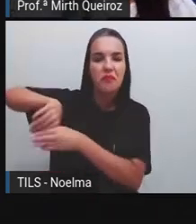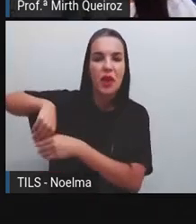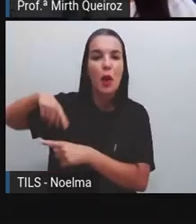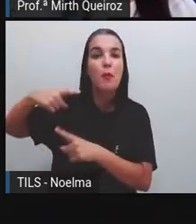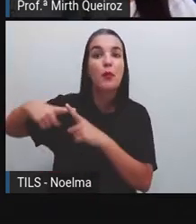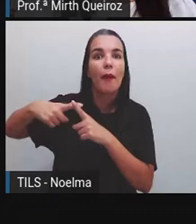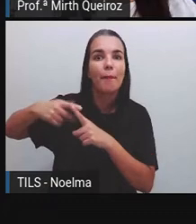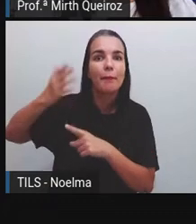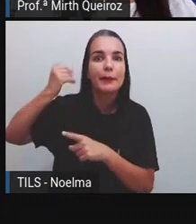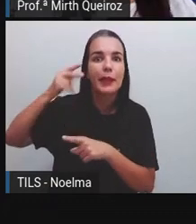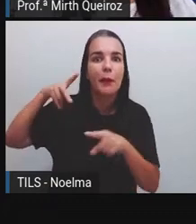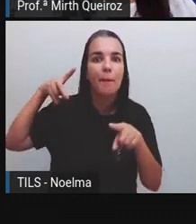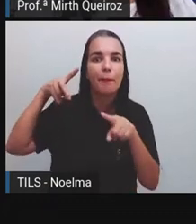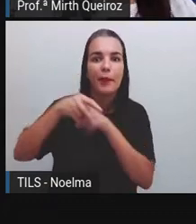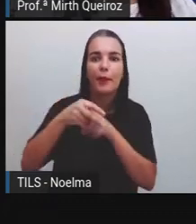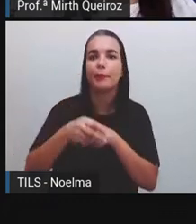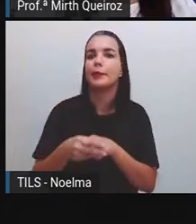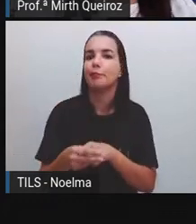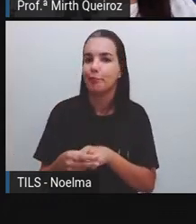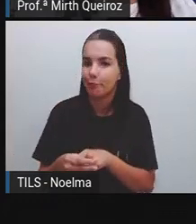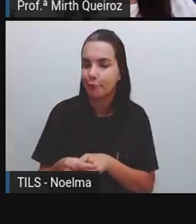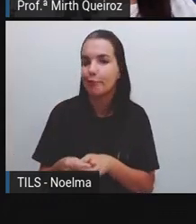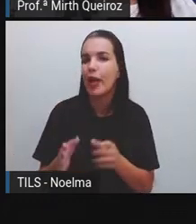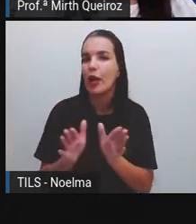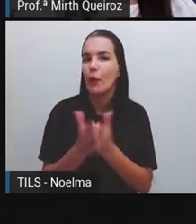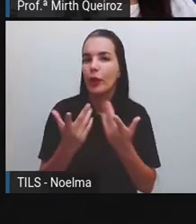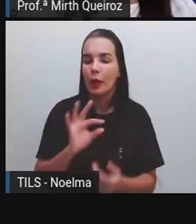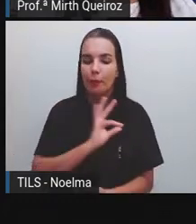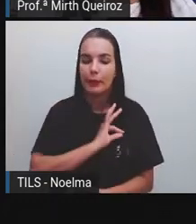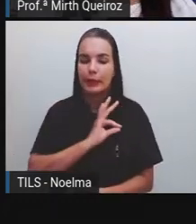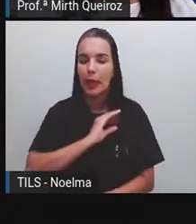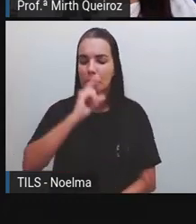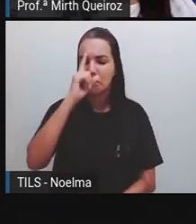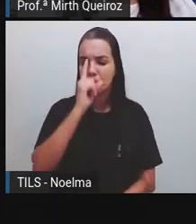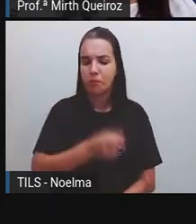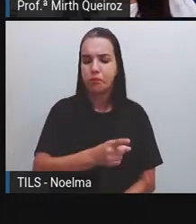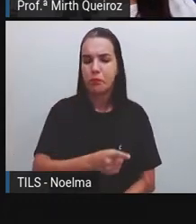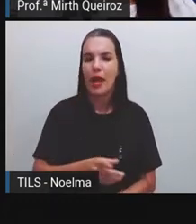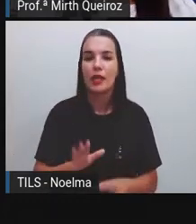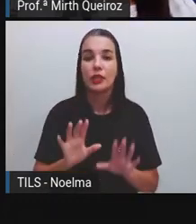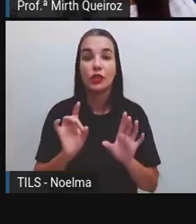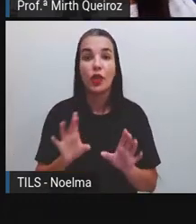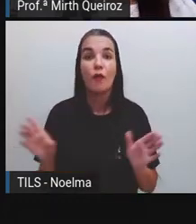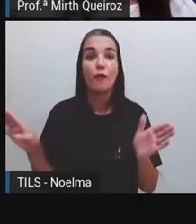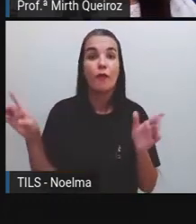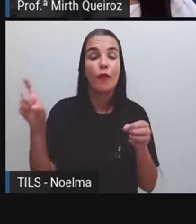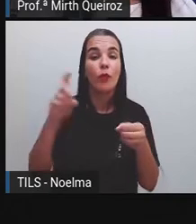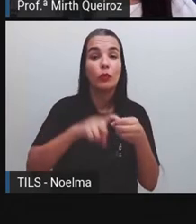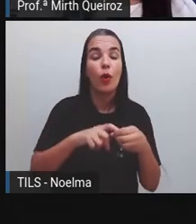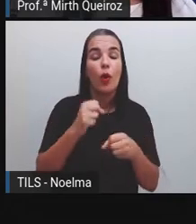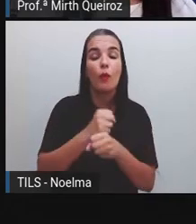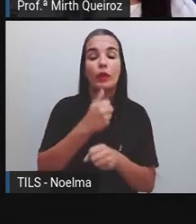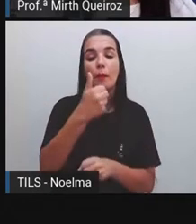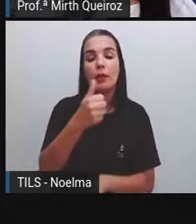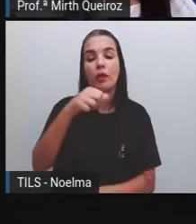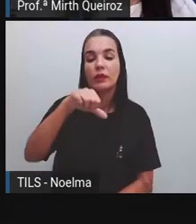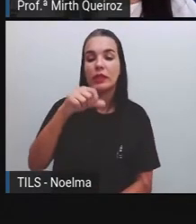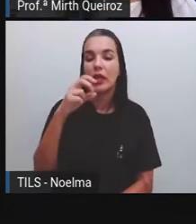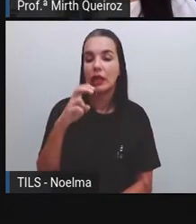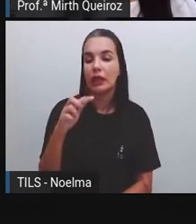censura que foi instaurada aí durante a ditadura militar e voltou somente a ser publicado lá em 1975.